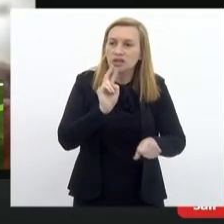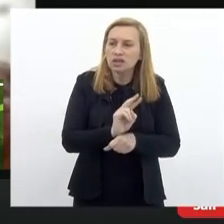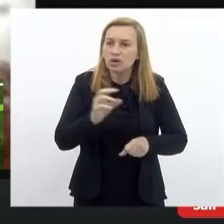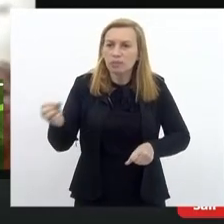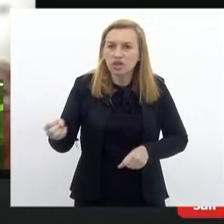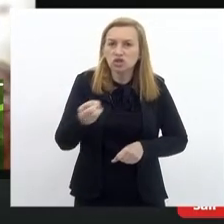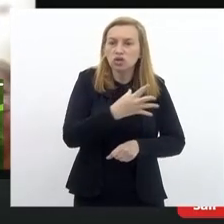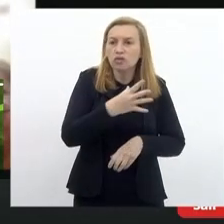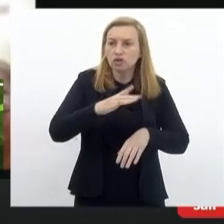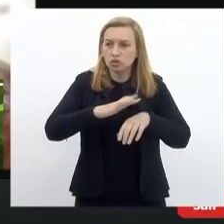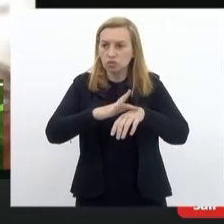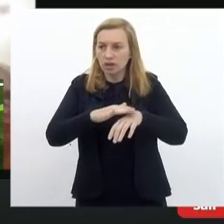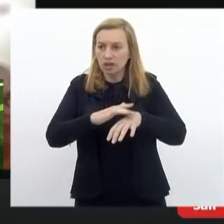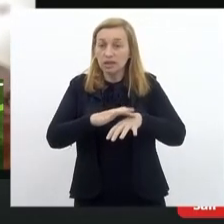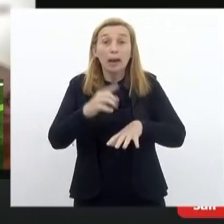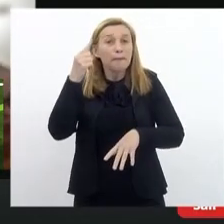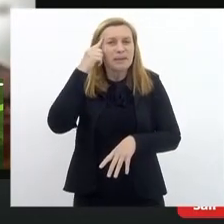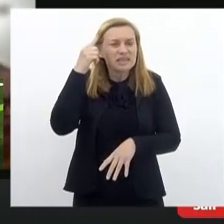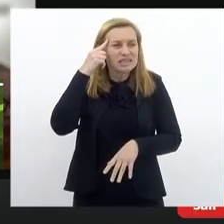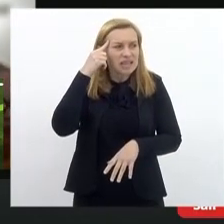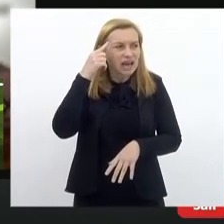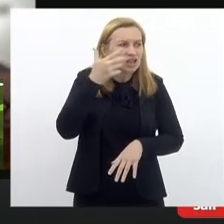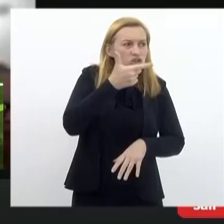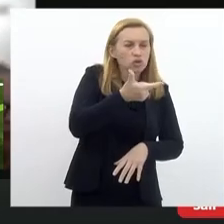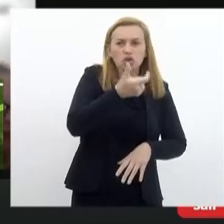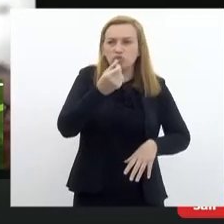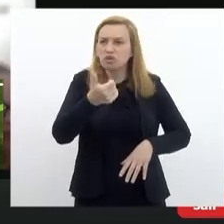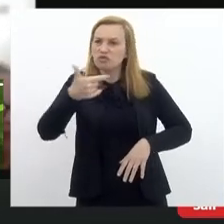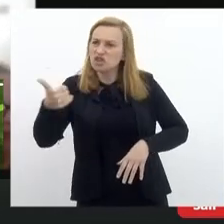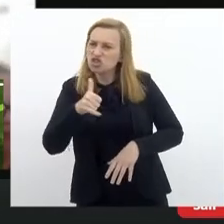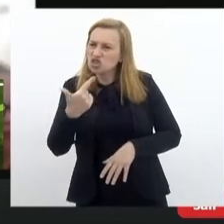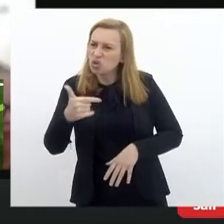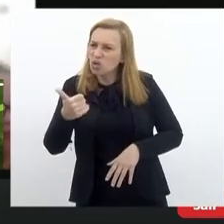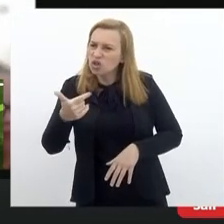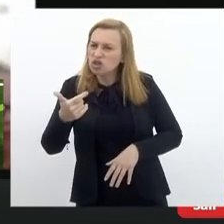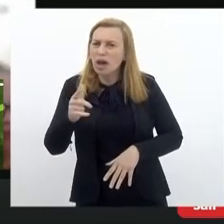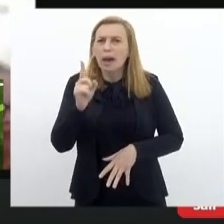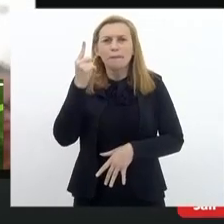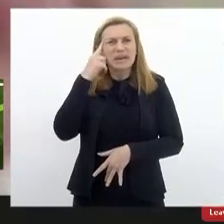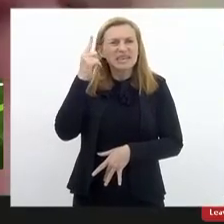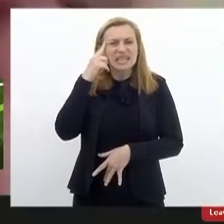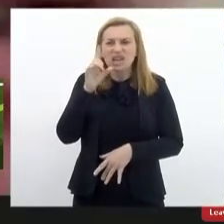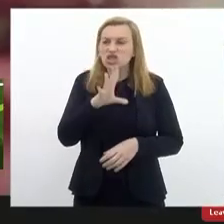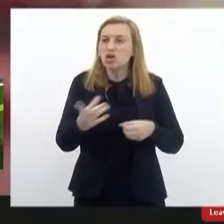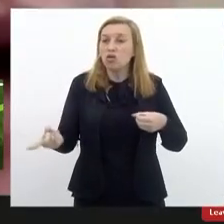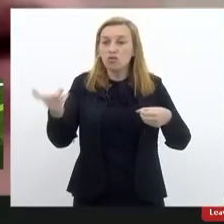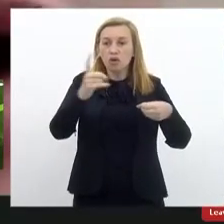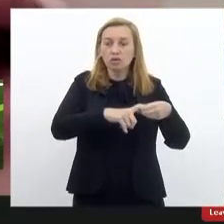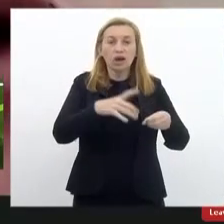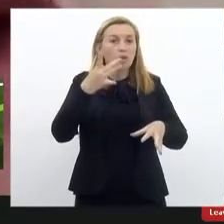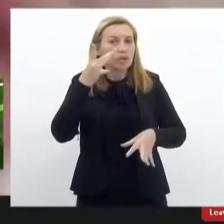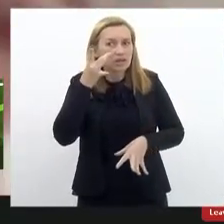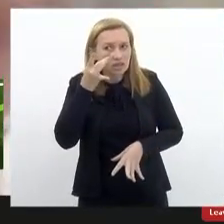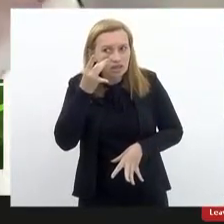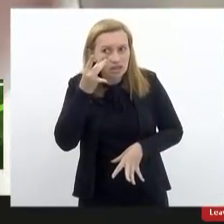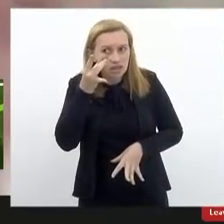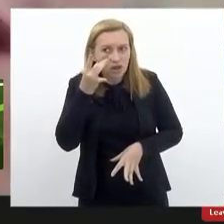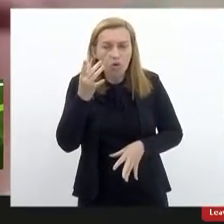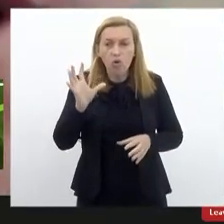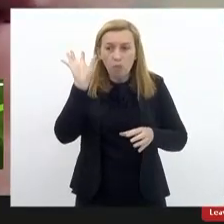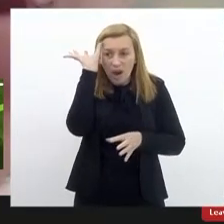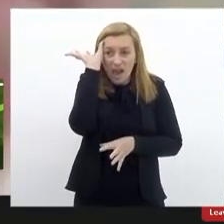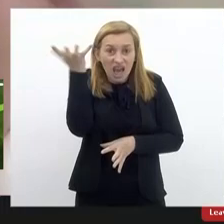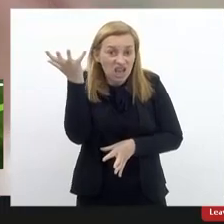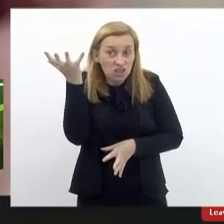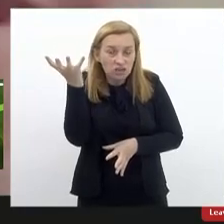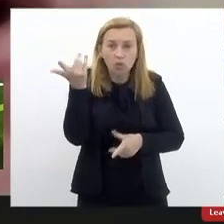não pode ser pensar simplesmente retomada do presencial como solução